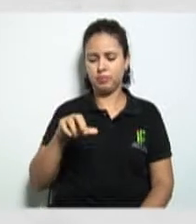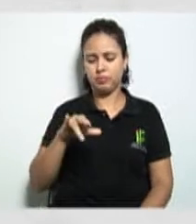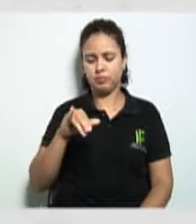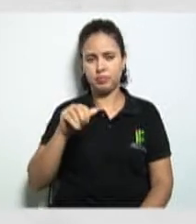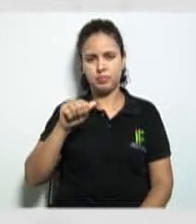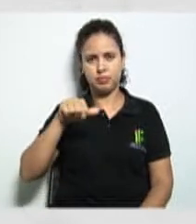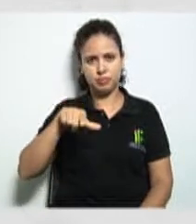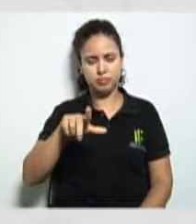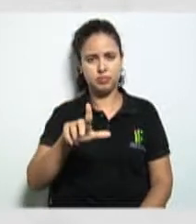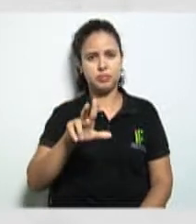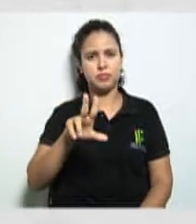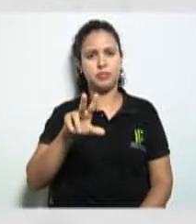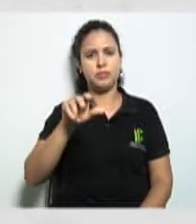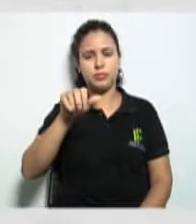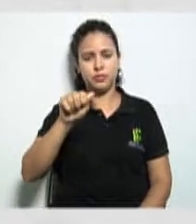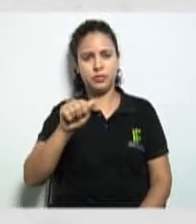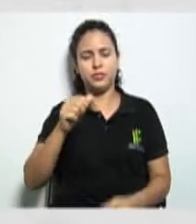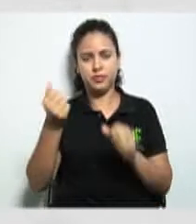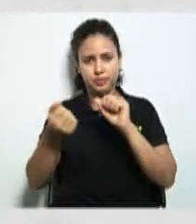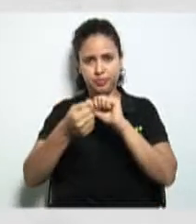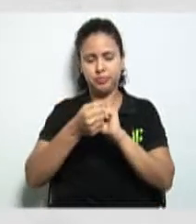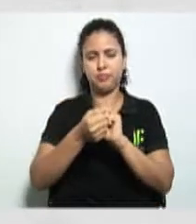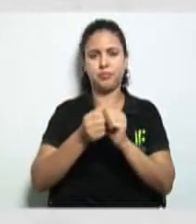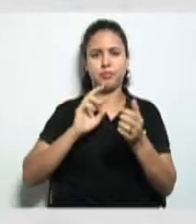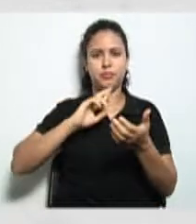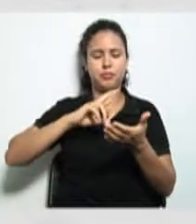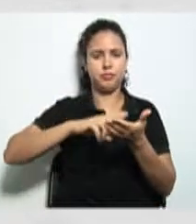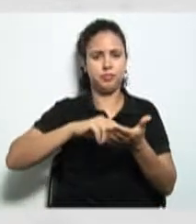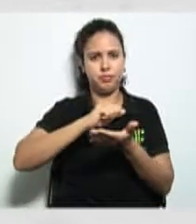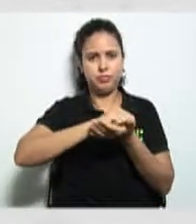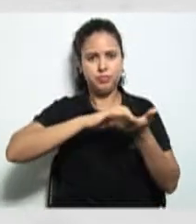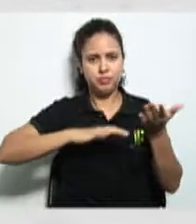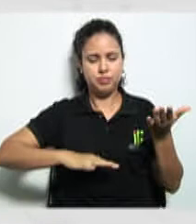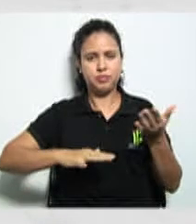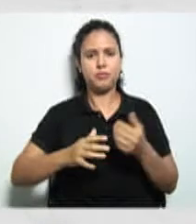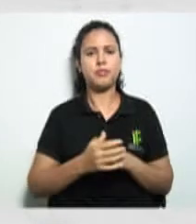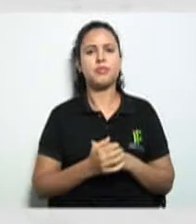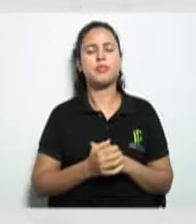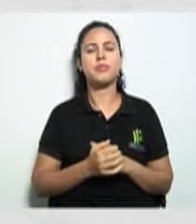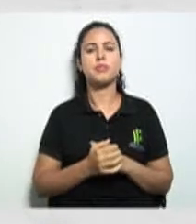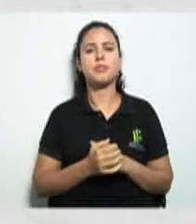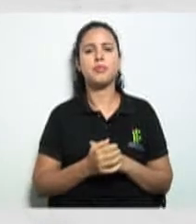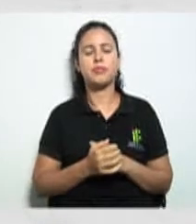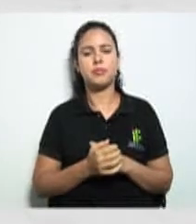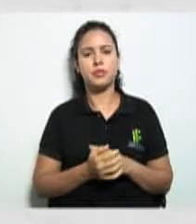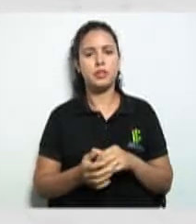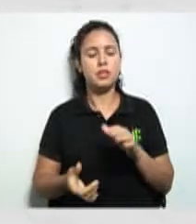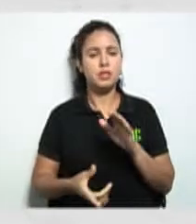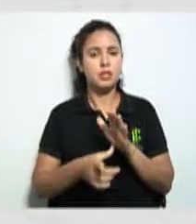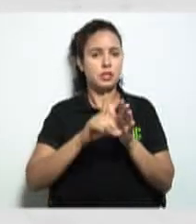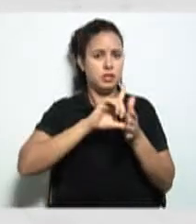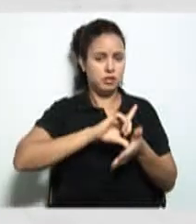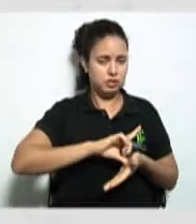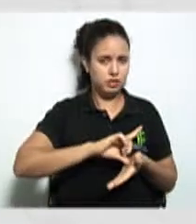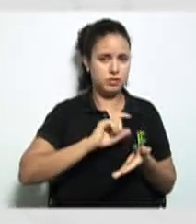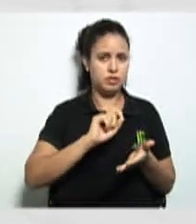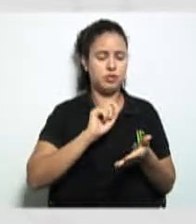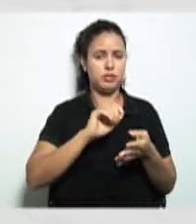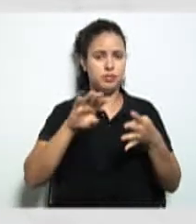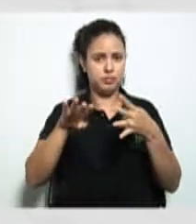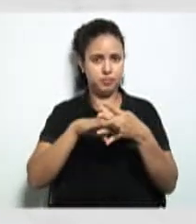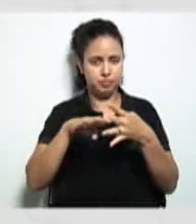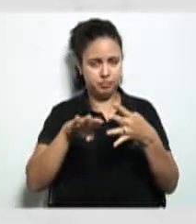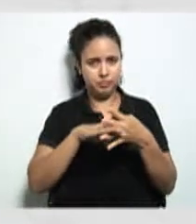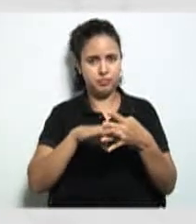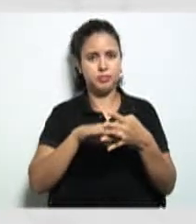correção com vocês aqui das nossas atividades então vamos lá ainda estávamos falando paramos antes de iniciar o nosso intervalo para a